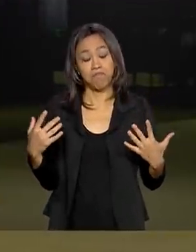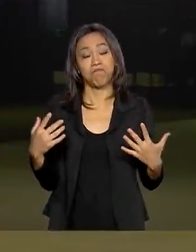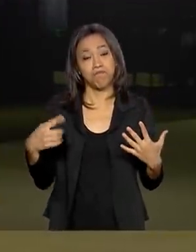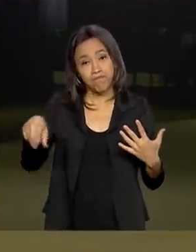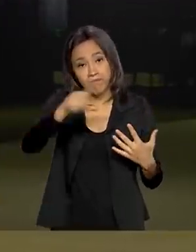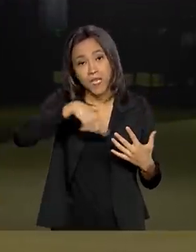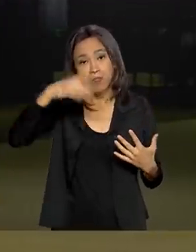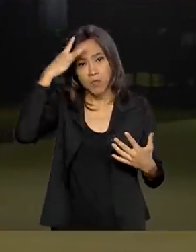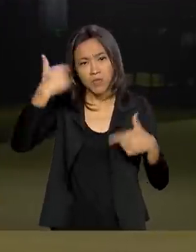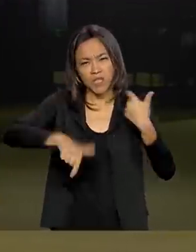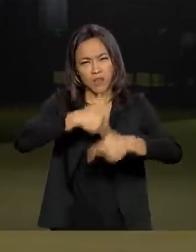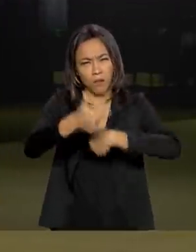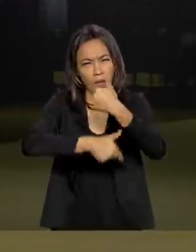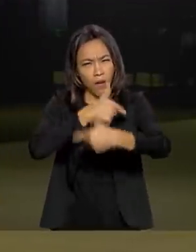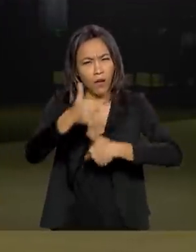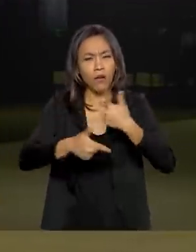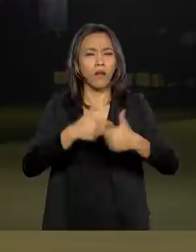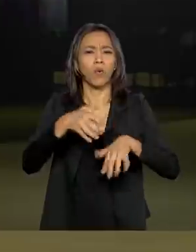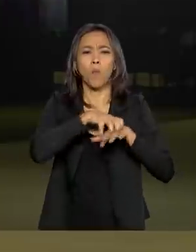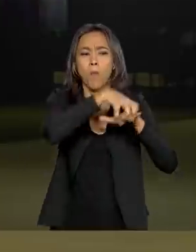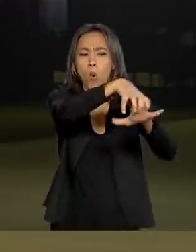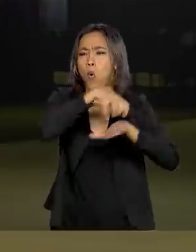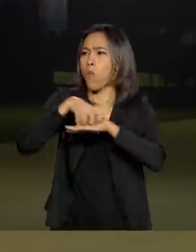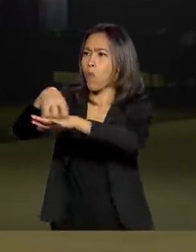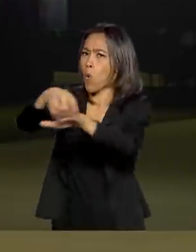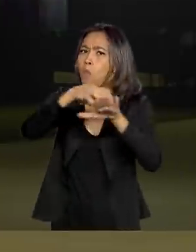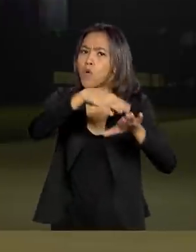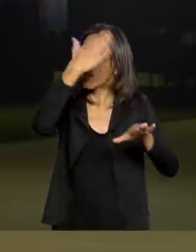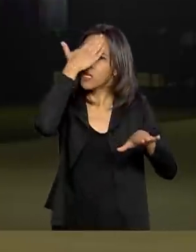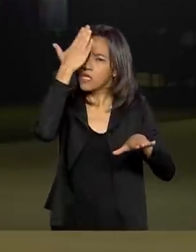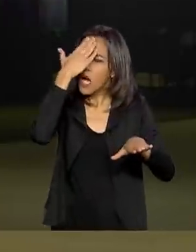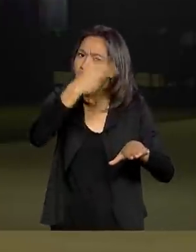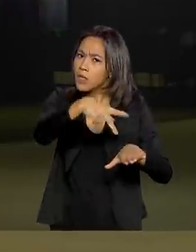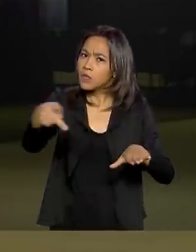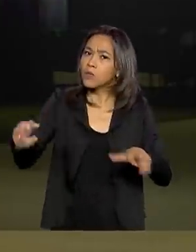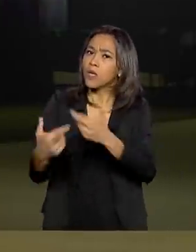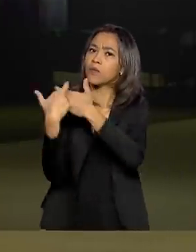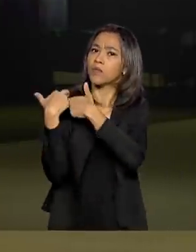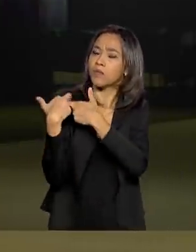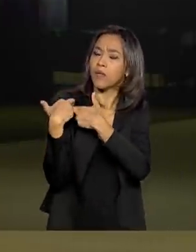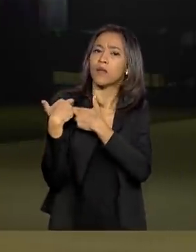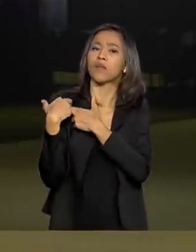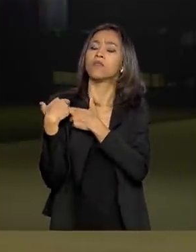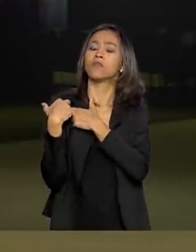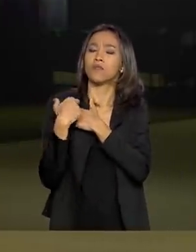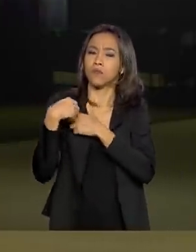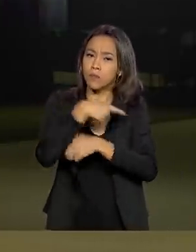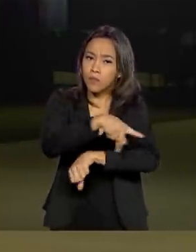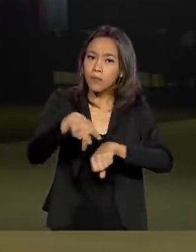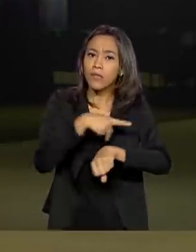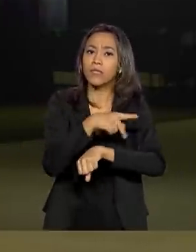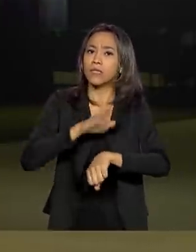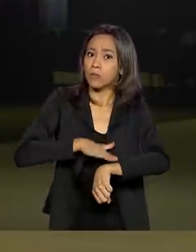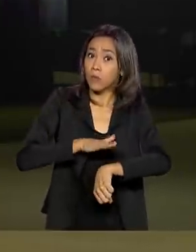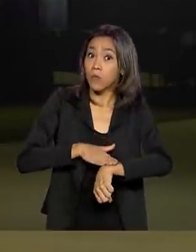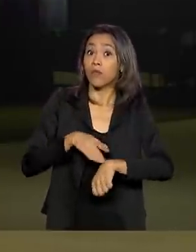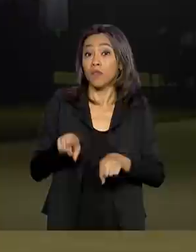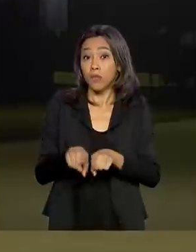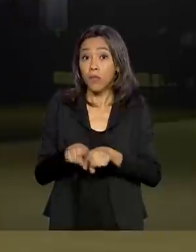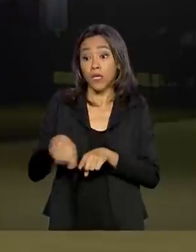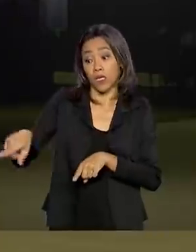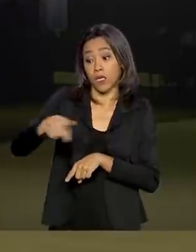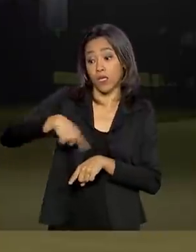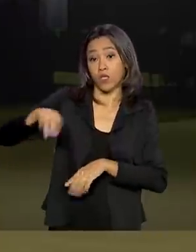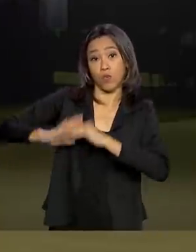transporte, Mesmo os sabedores do risco compreendem o papel que eles têm, a relevância que eles têm para o país nesse momento, e assim como os profissionais de